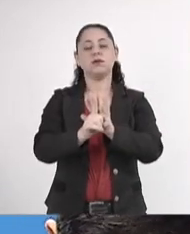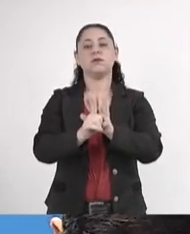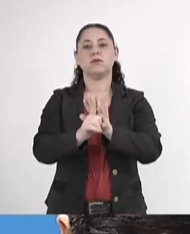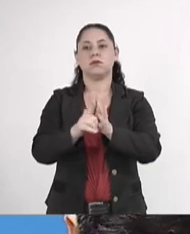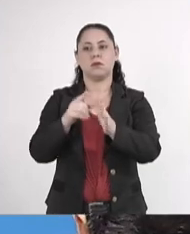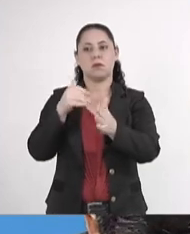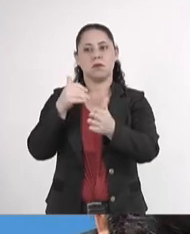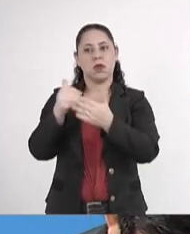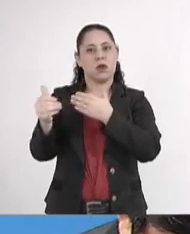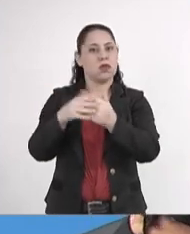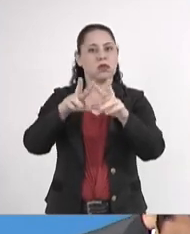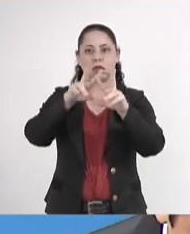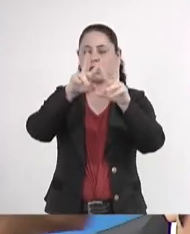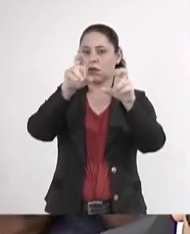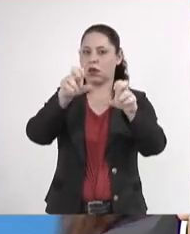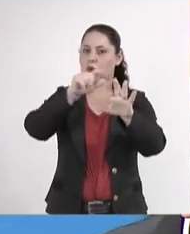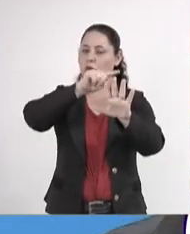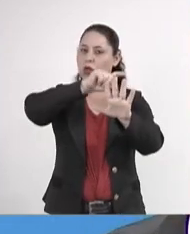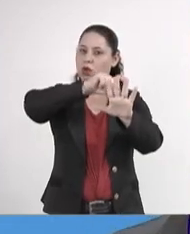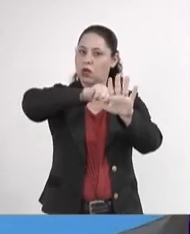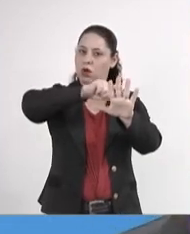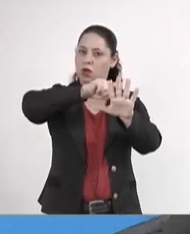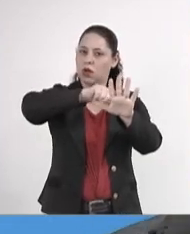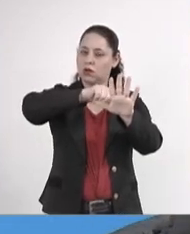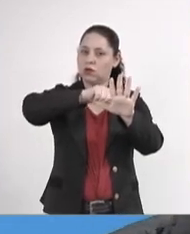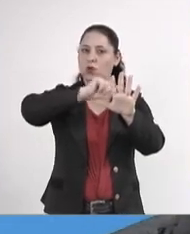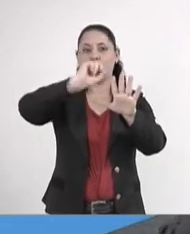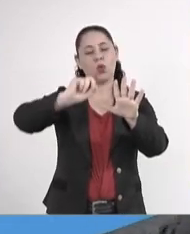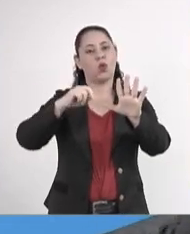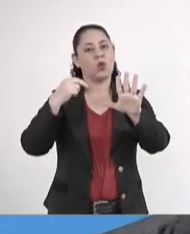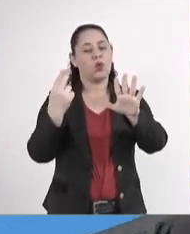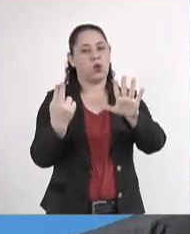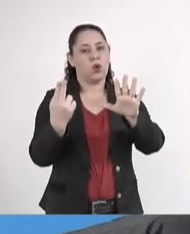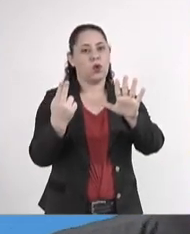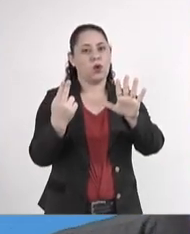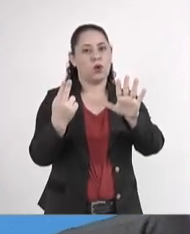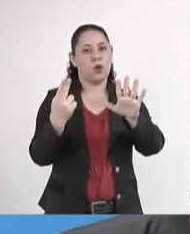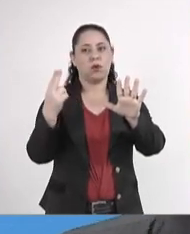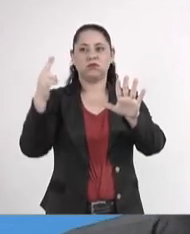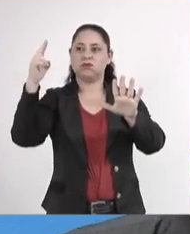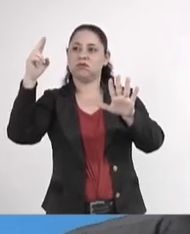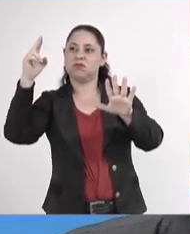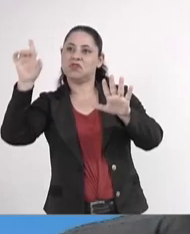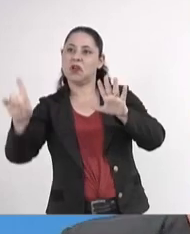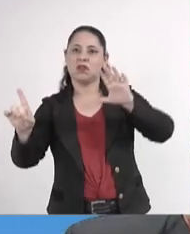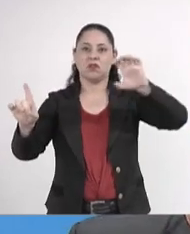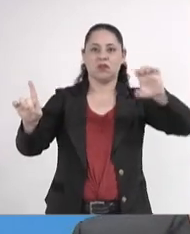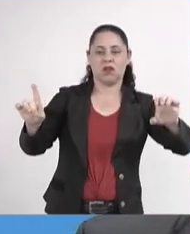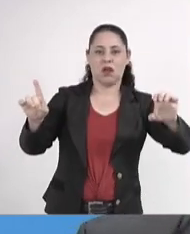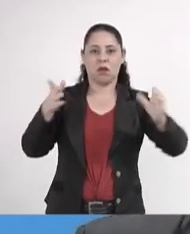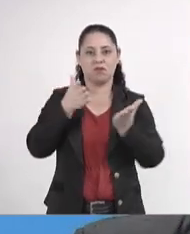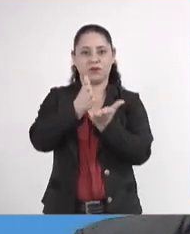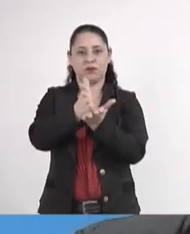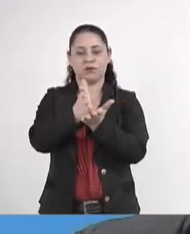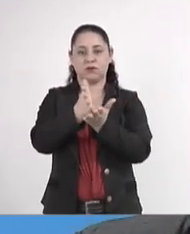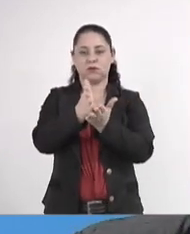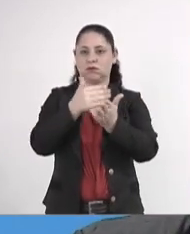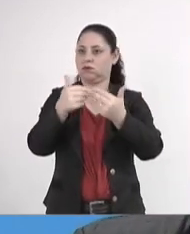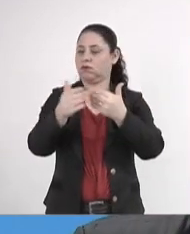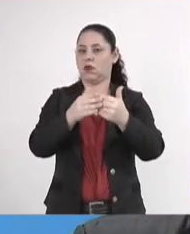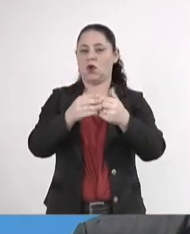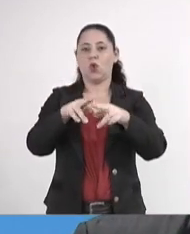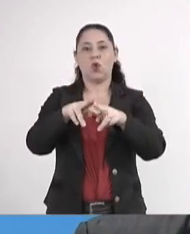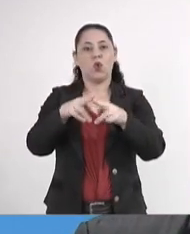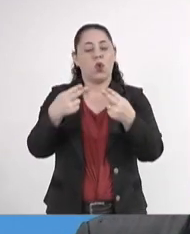sejam eles ideologicamente tendentes para a esquerda, para a direita ou para o centro, em nome da